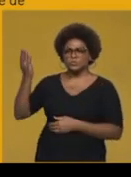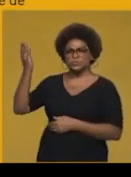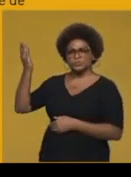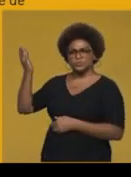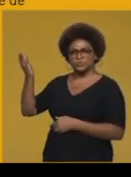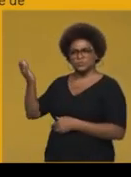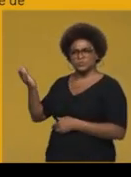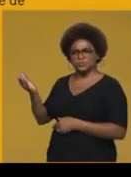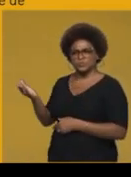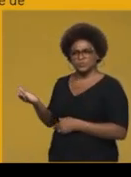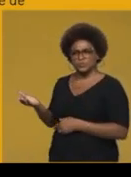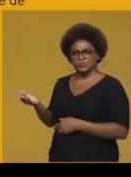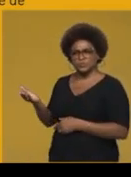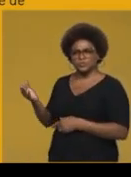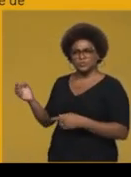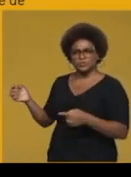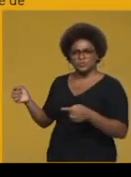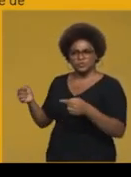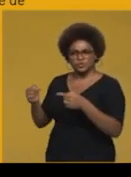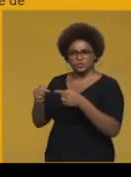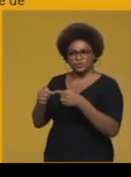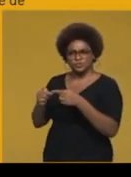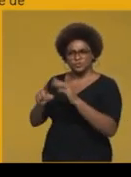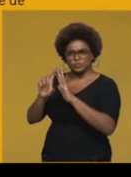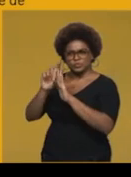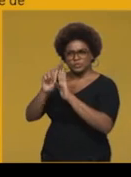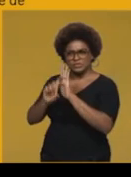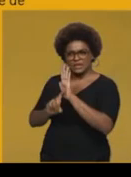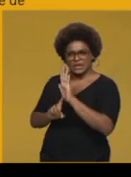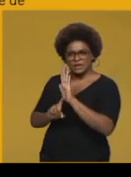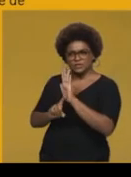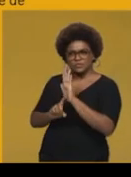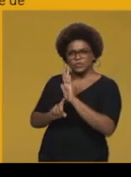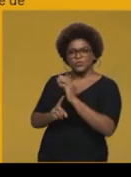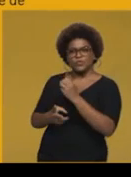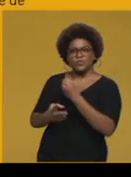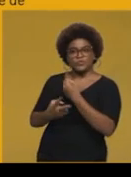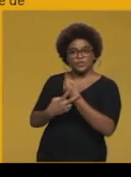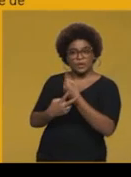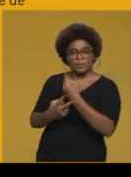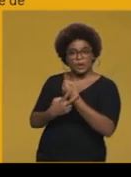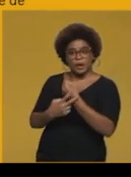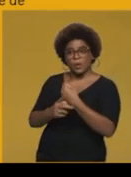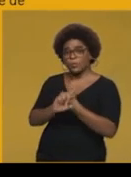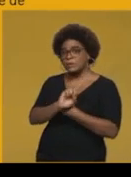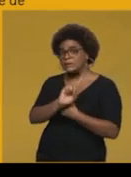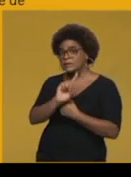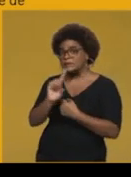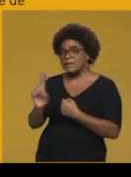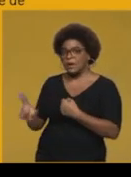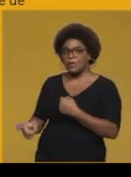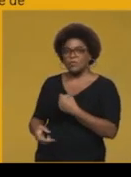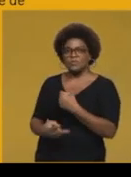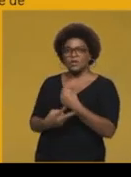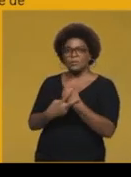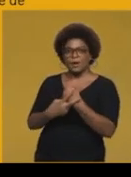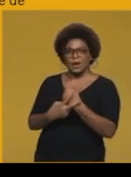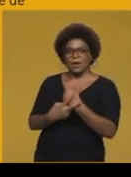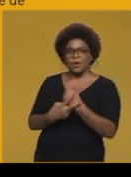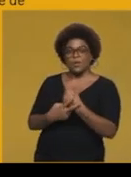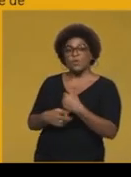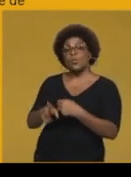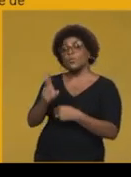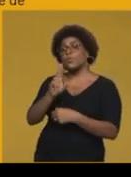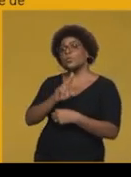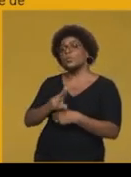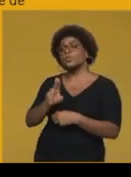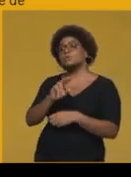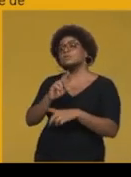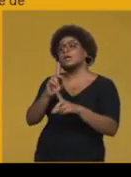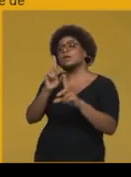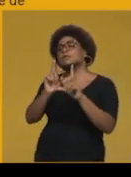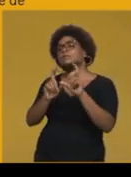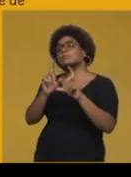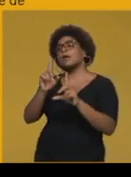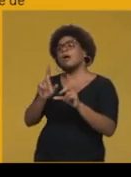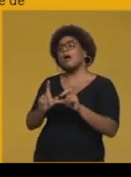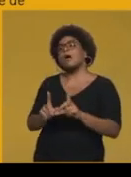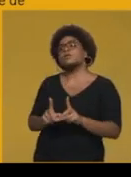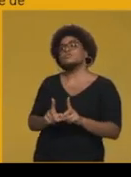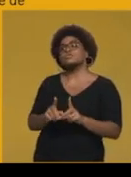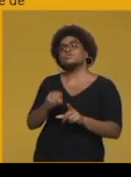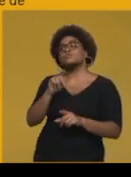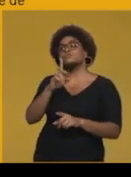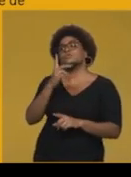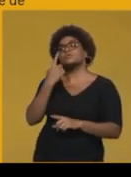e o texto não verbal, as imagens. Então, vocês encontrarão fotografias, né?